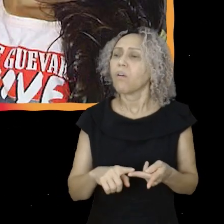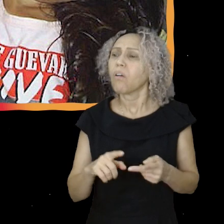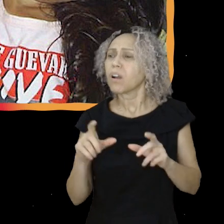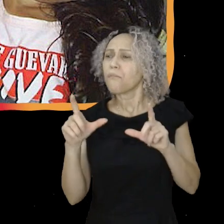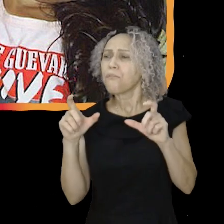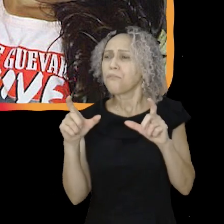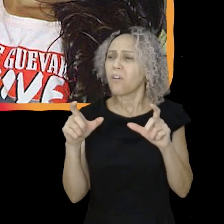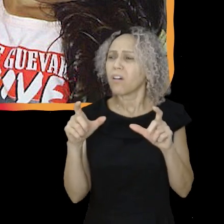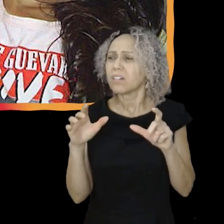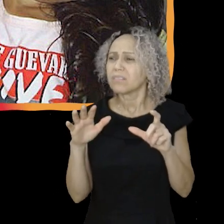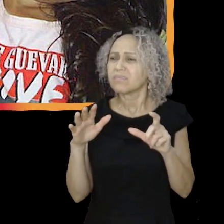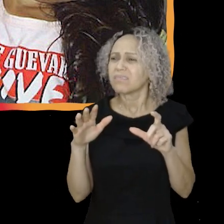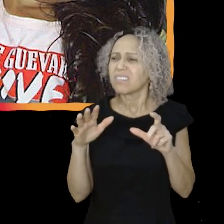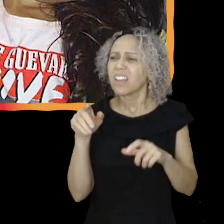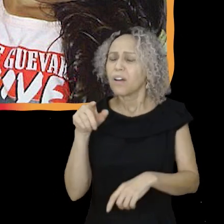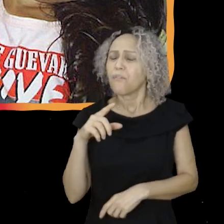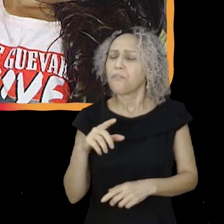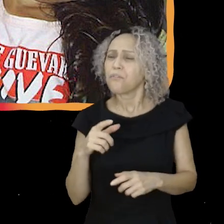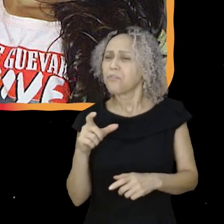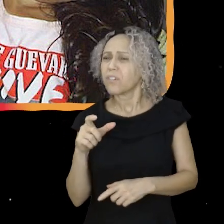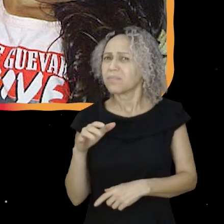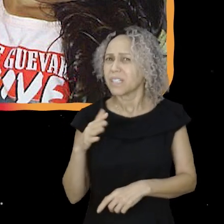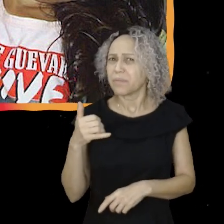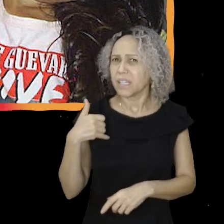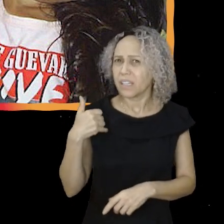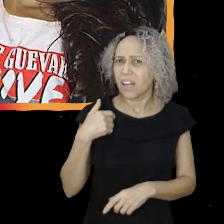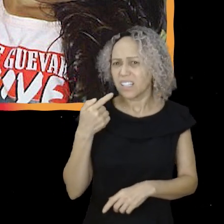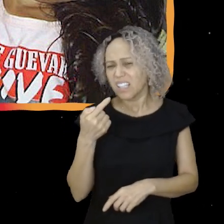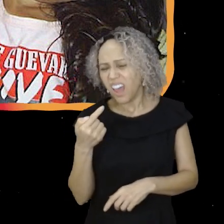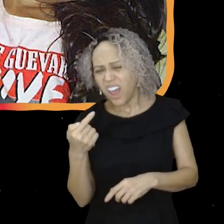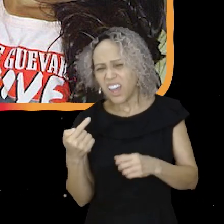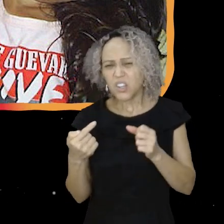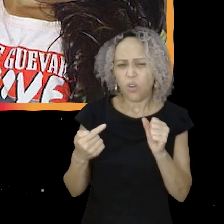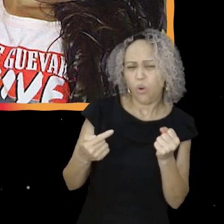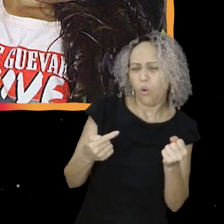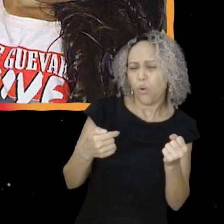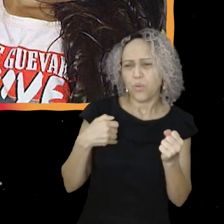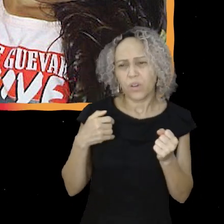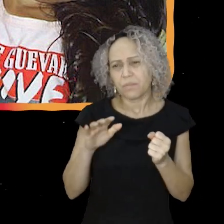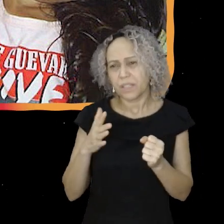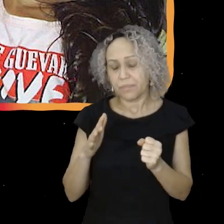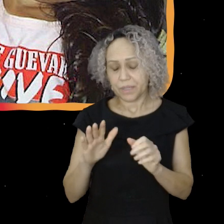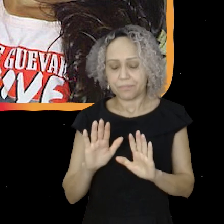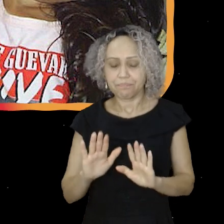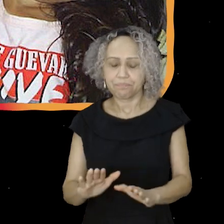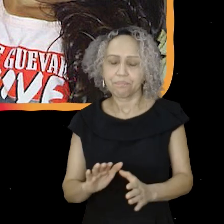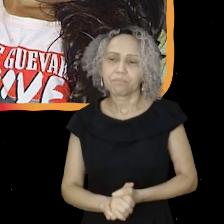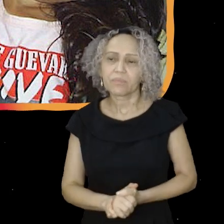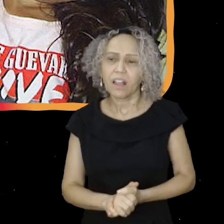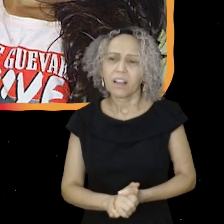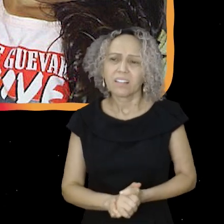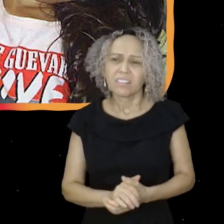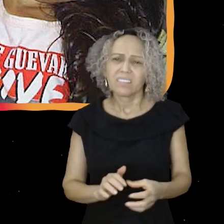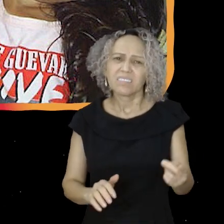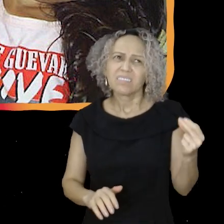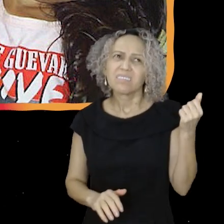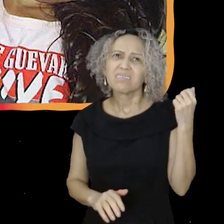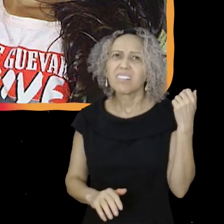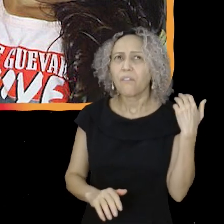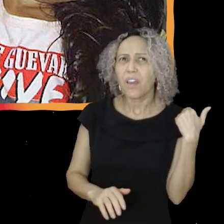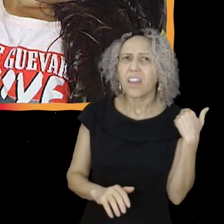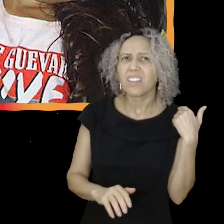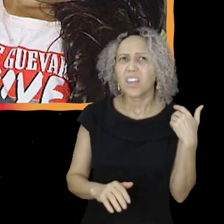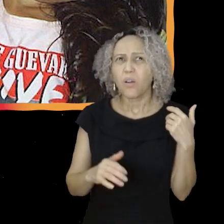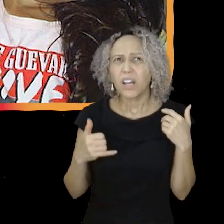oito anos, mais ou menos. Essa foto já era um pouco mais velhinha. Daí, teve uma vez, eu tava na escola, daí eu já tinha uns 14,